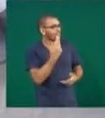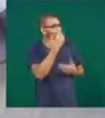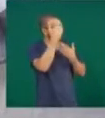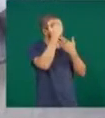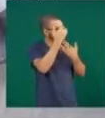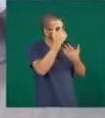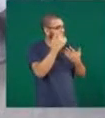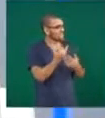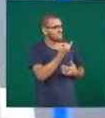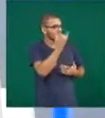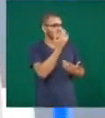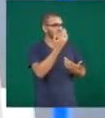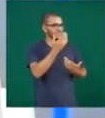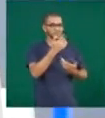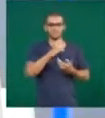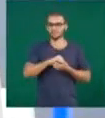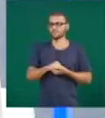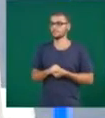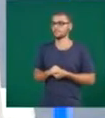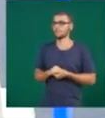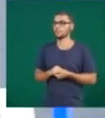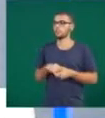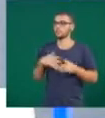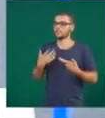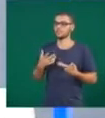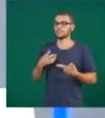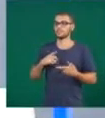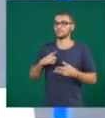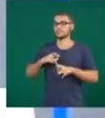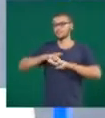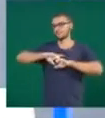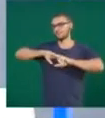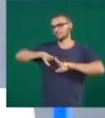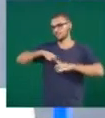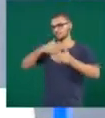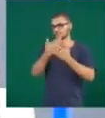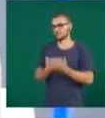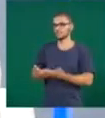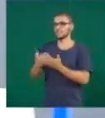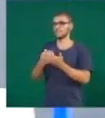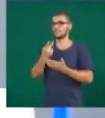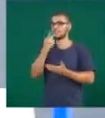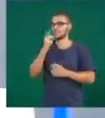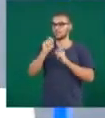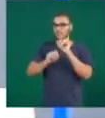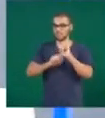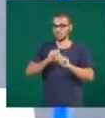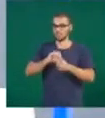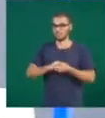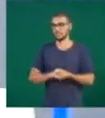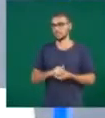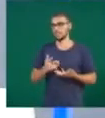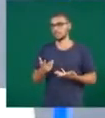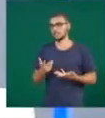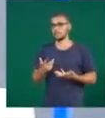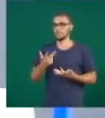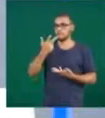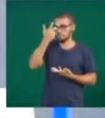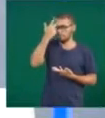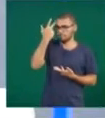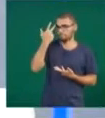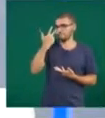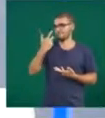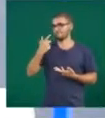ação tão importante. Então, existem vários estudos na área que dizem que, comprovam inclusive, que a habilidade de